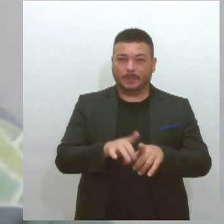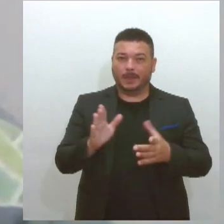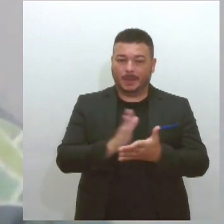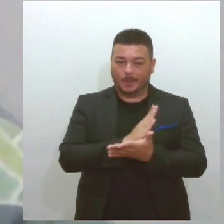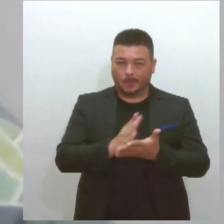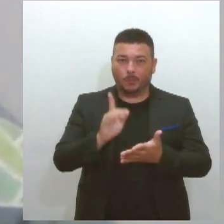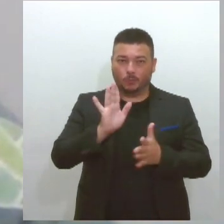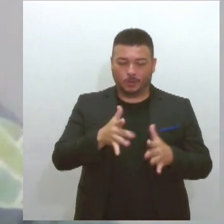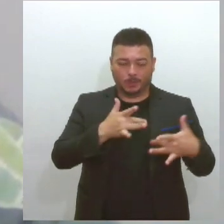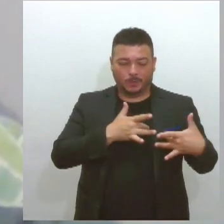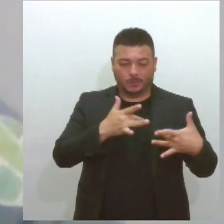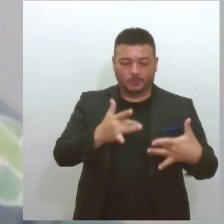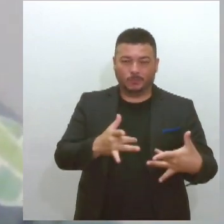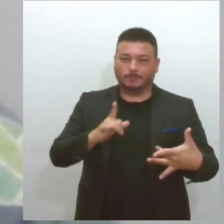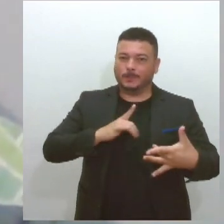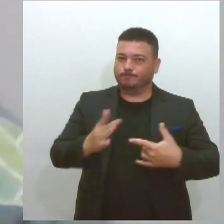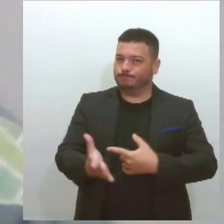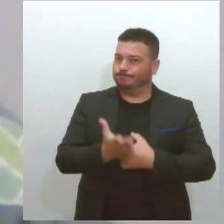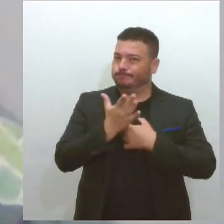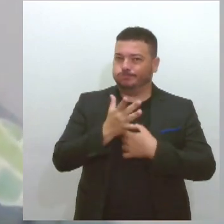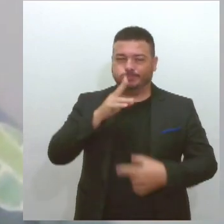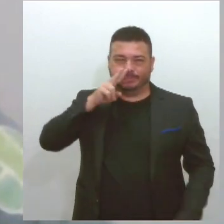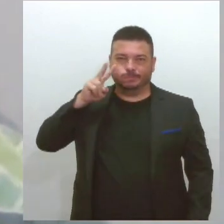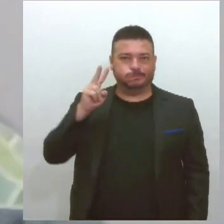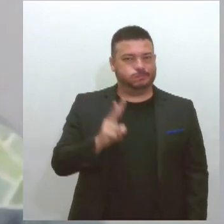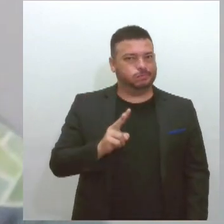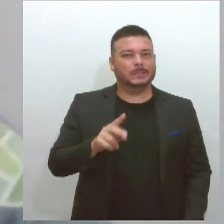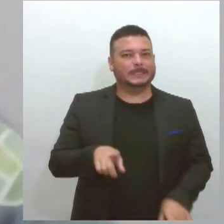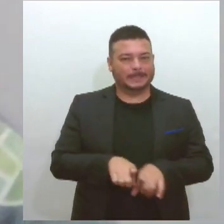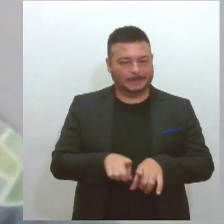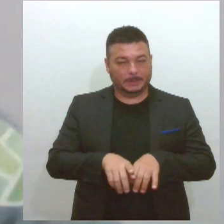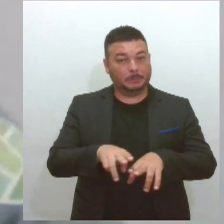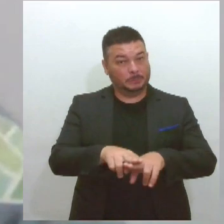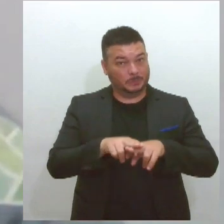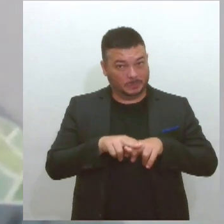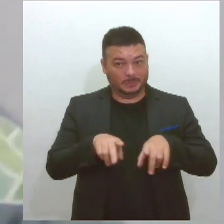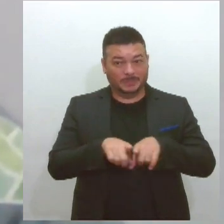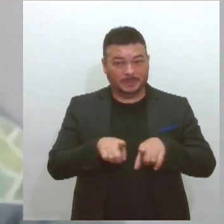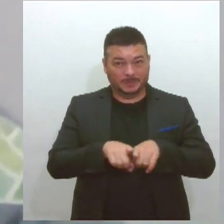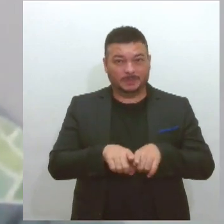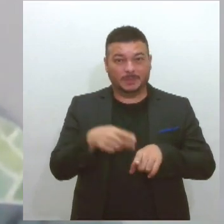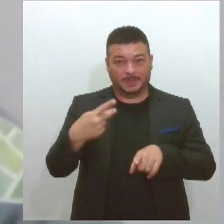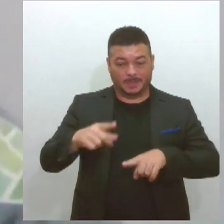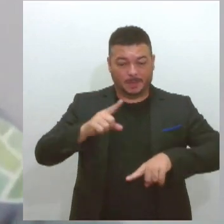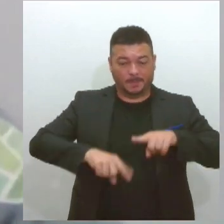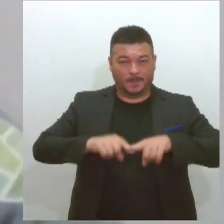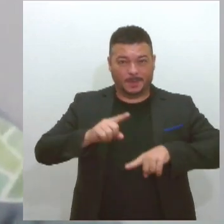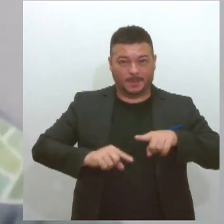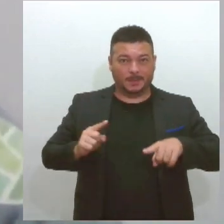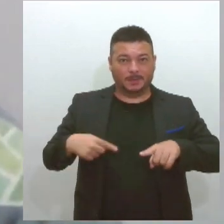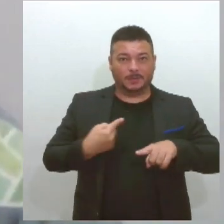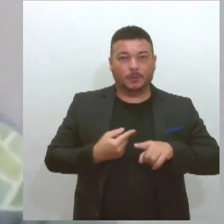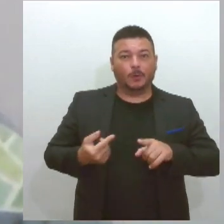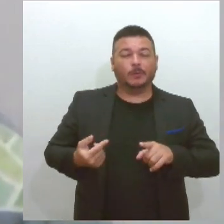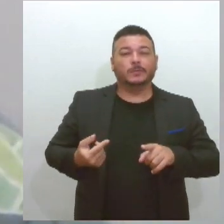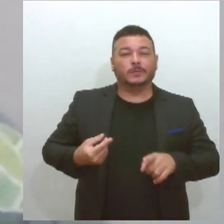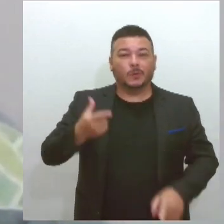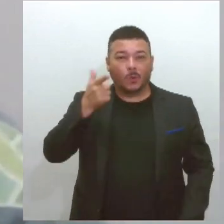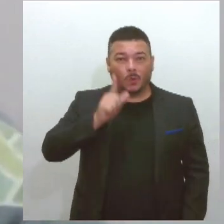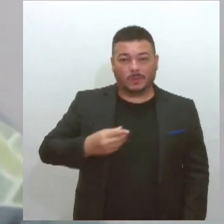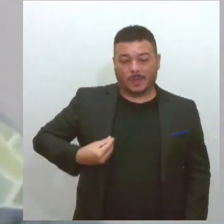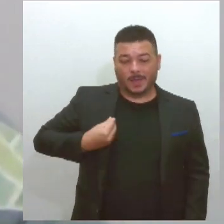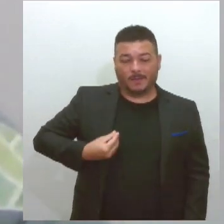traz uma ajuda muito grande, não é à toa que é desse material que nós tiramos a nossa sobrevivência,